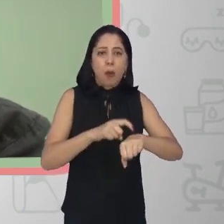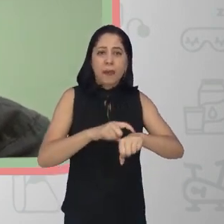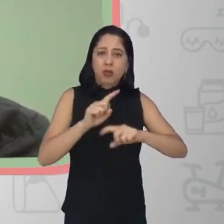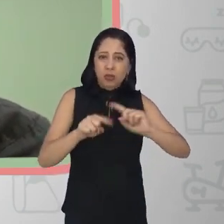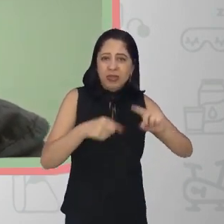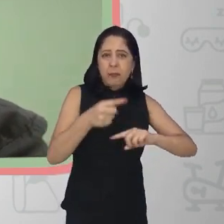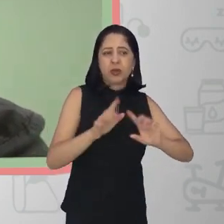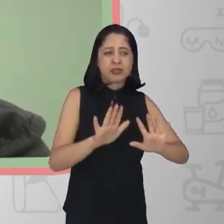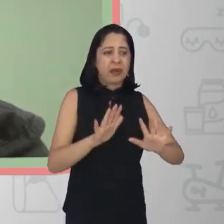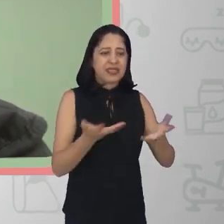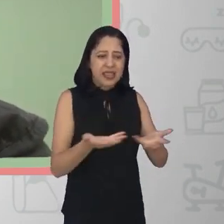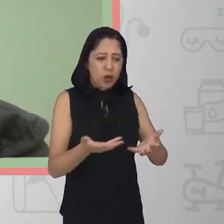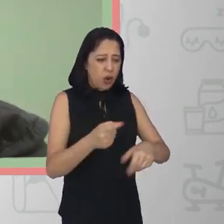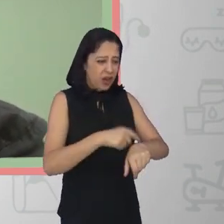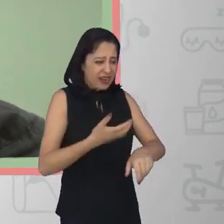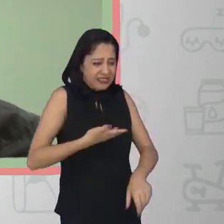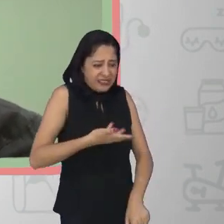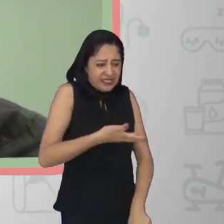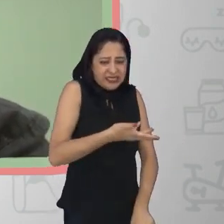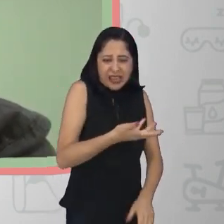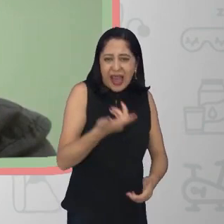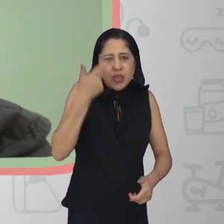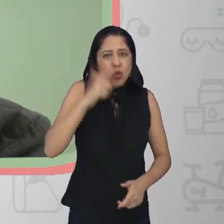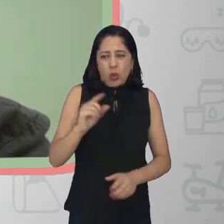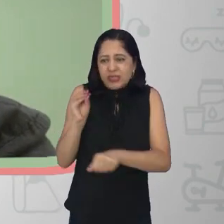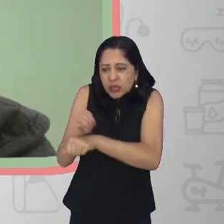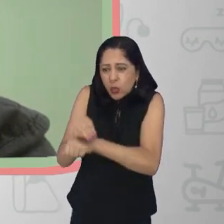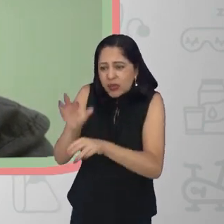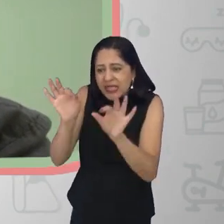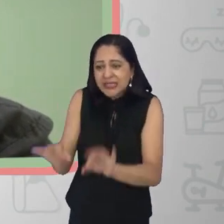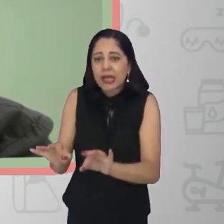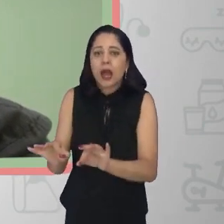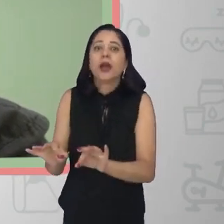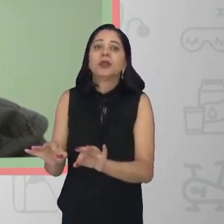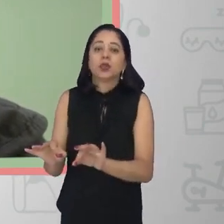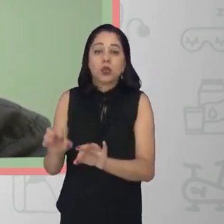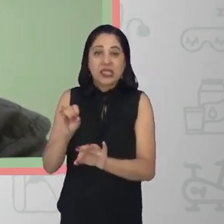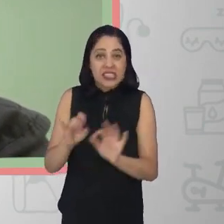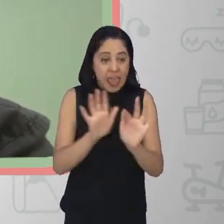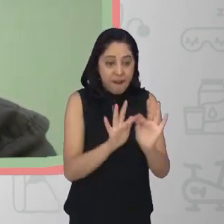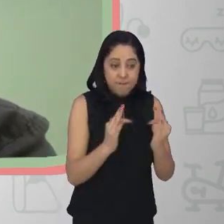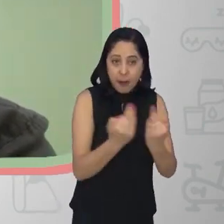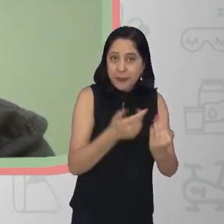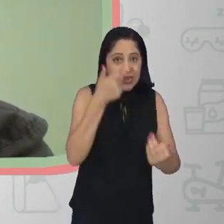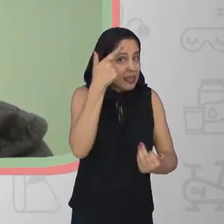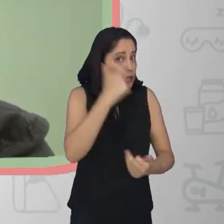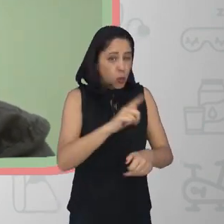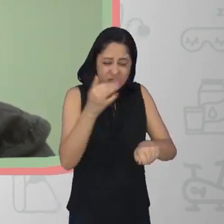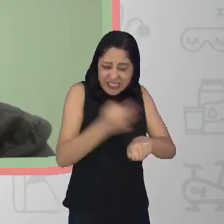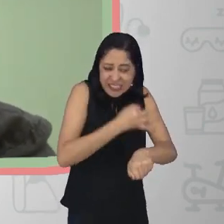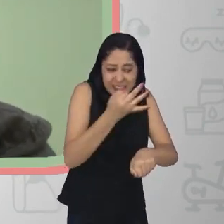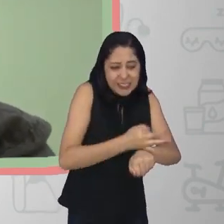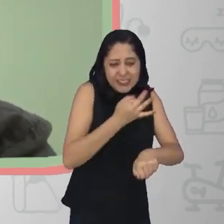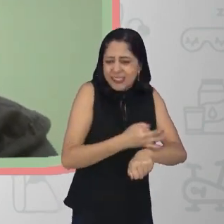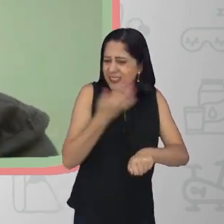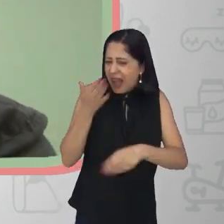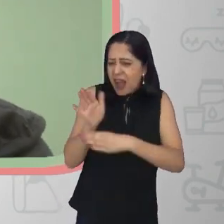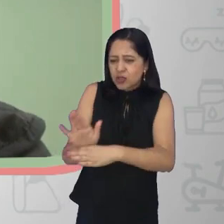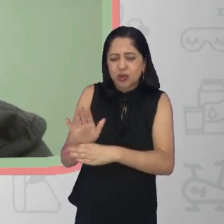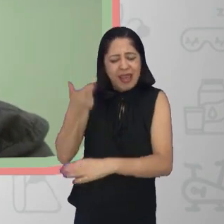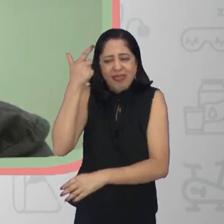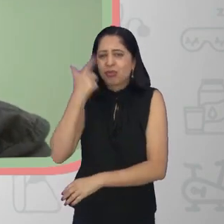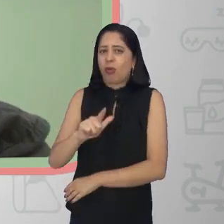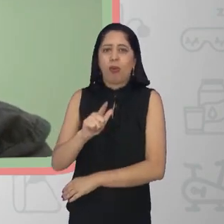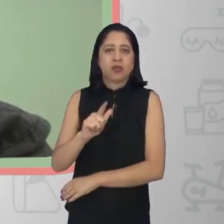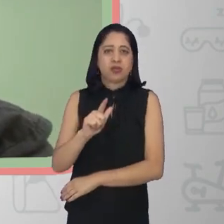mas a gente está atribulado, está com outros problemas. Então, quando a família não está conseguindo ajudar essa criança, a escola